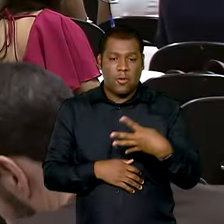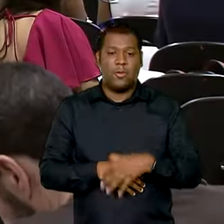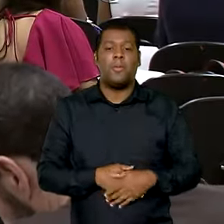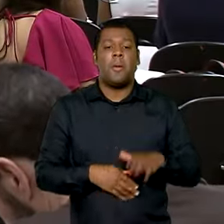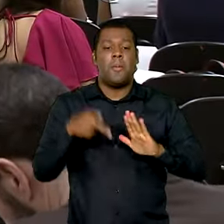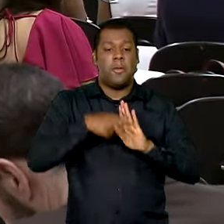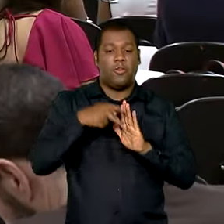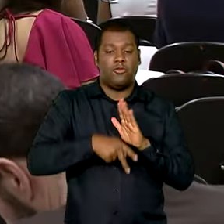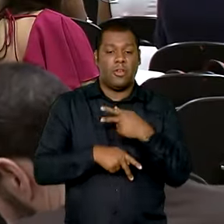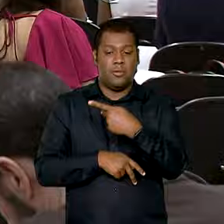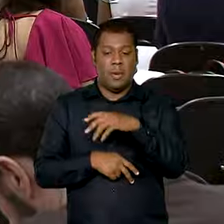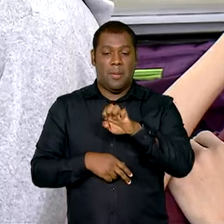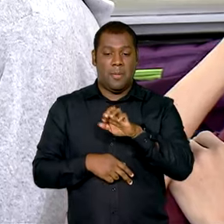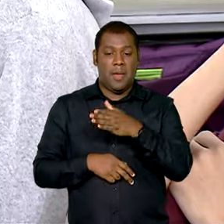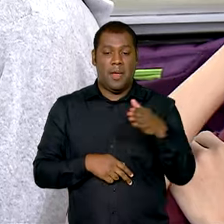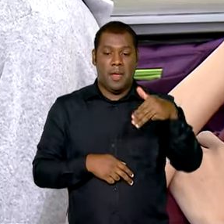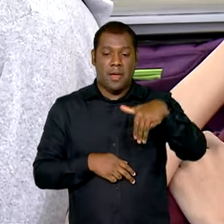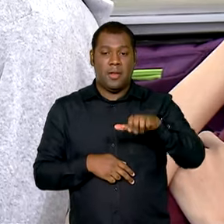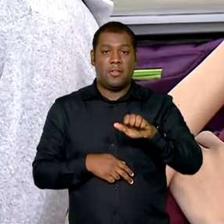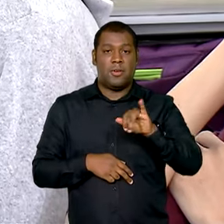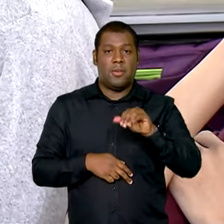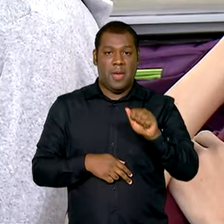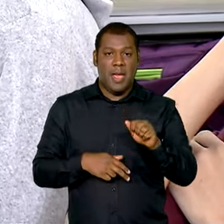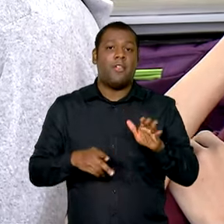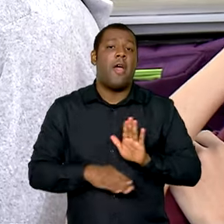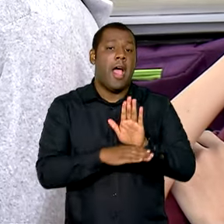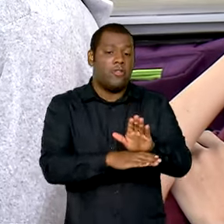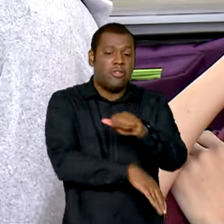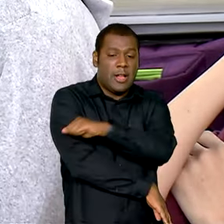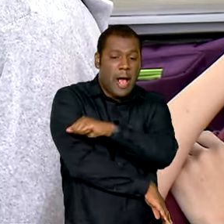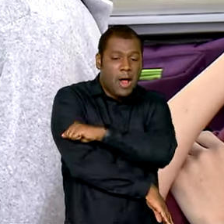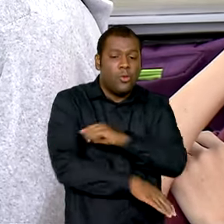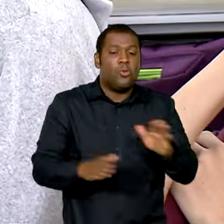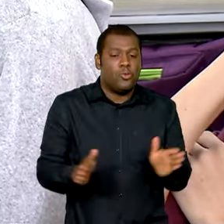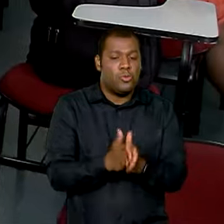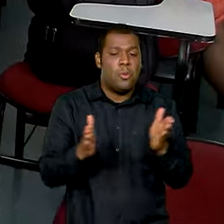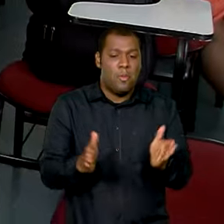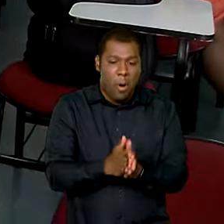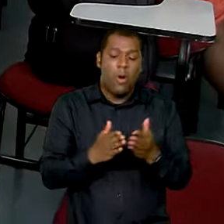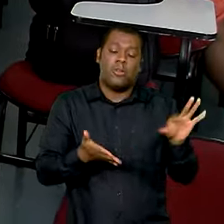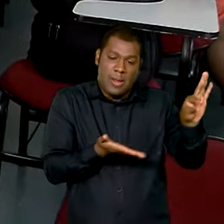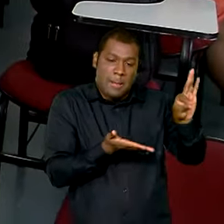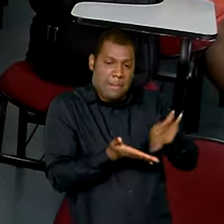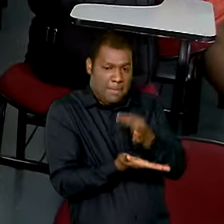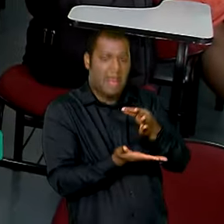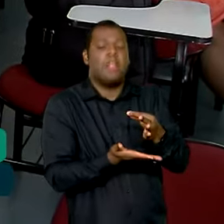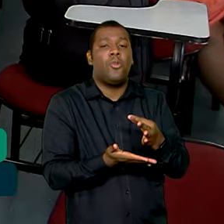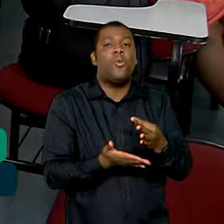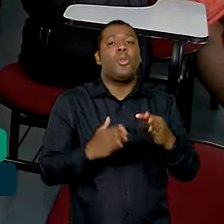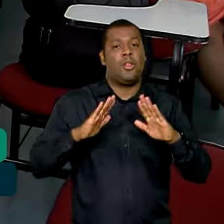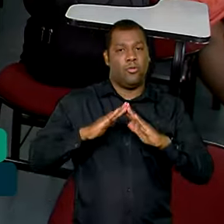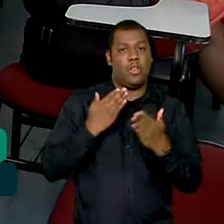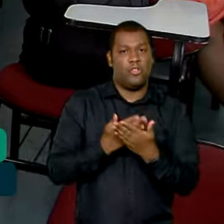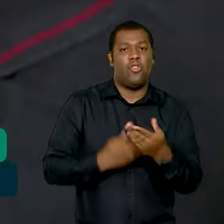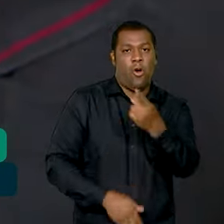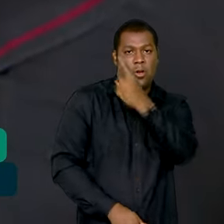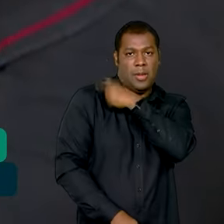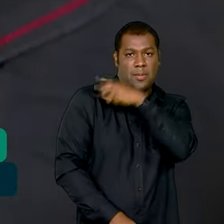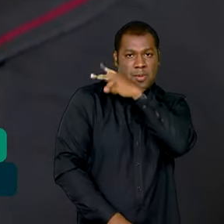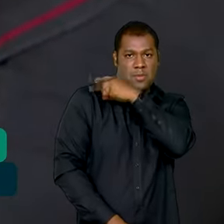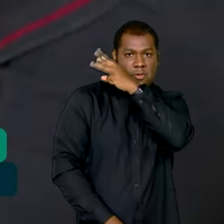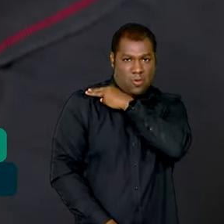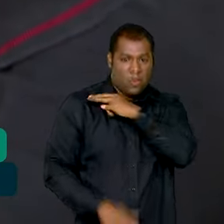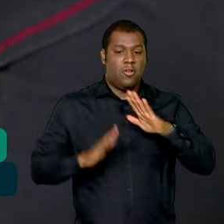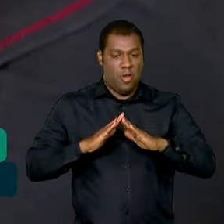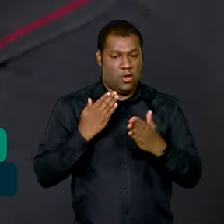Pé de Meia vai beneficiar o estudante de baixa renda que esteja regularmente matriculado no ensino médio das redes